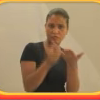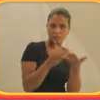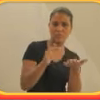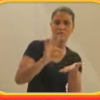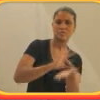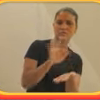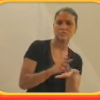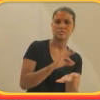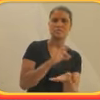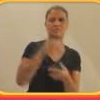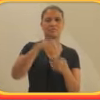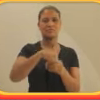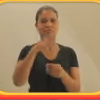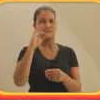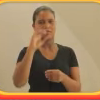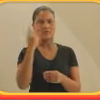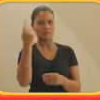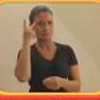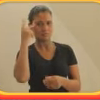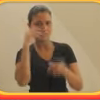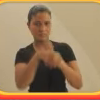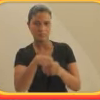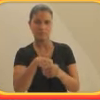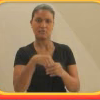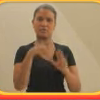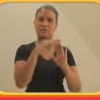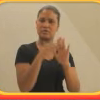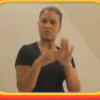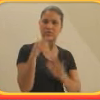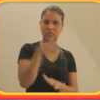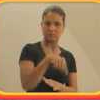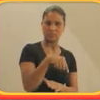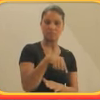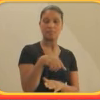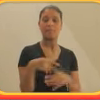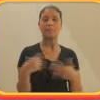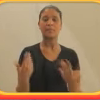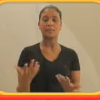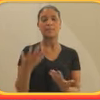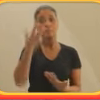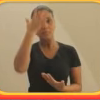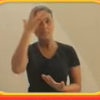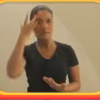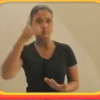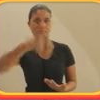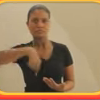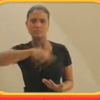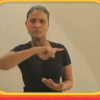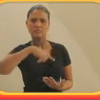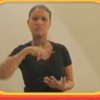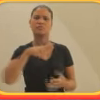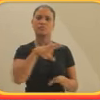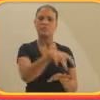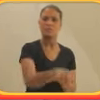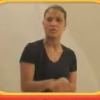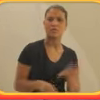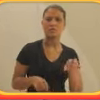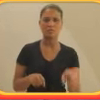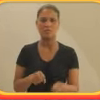formulários de inscrição para a Folha de São Paulo, para o programa de treinamento da Folha de São Paulo. E as pessoas foram pegando, pegando, pegando e sobrou um.